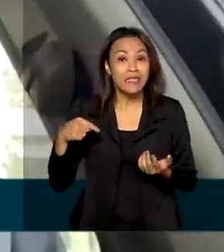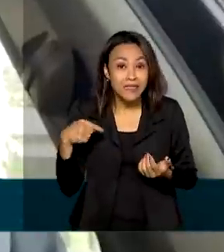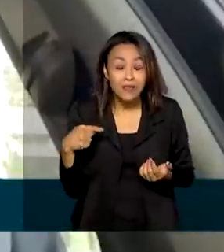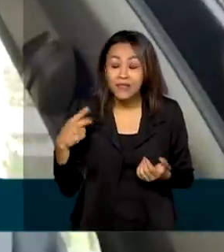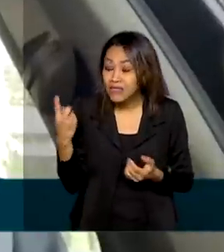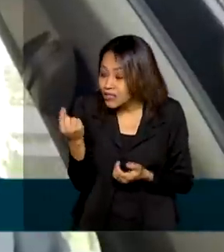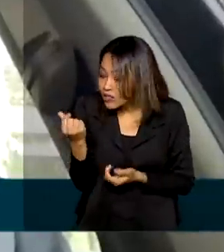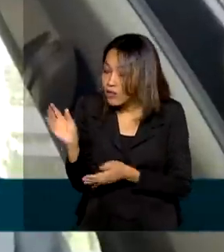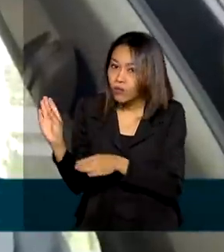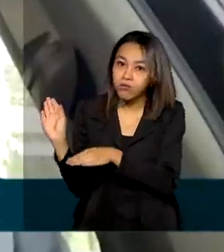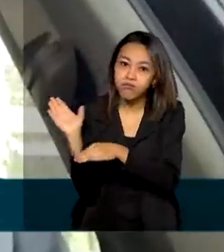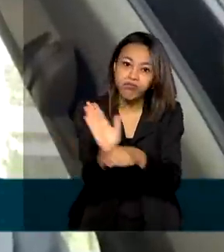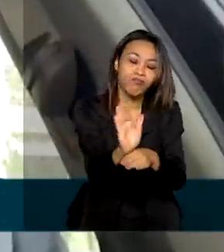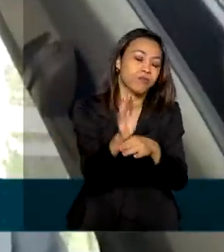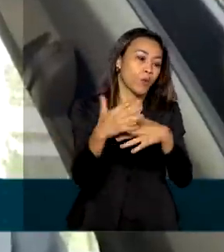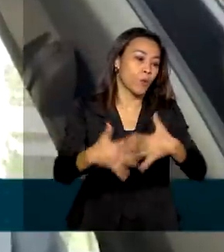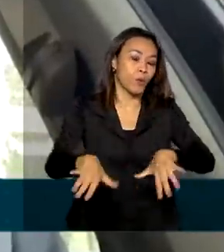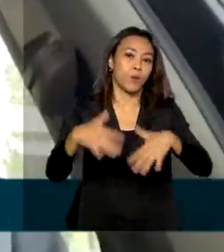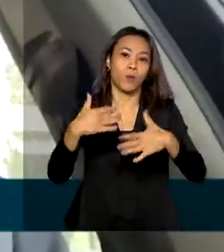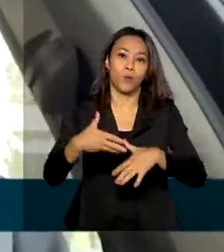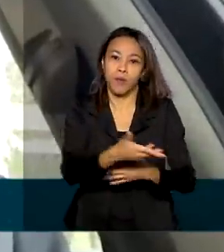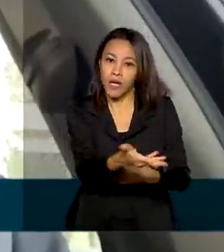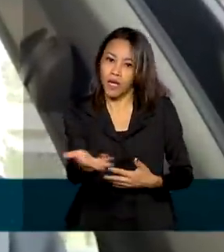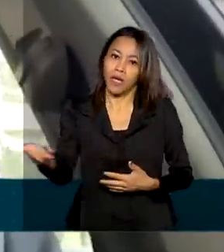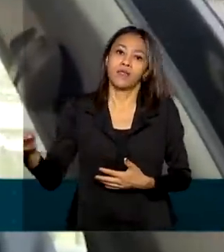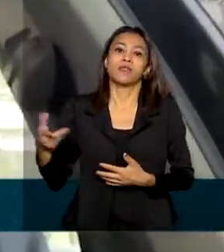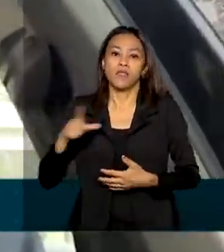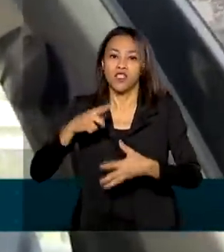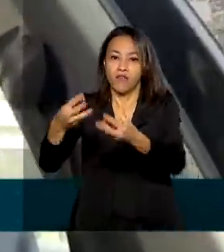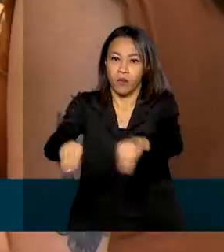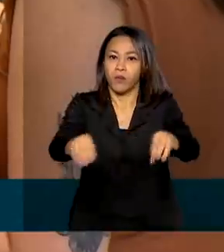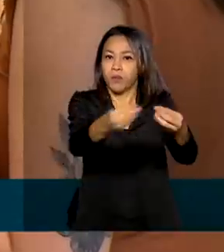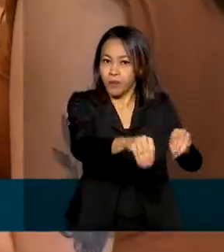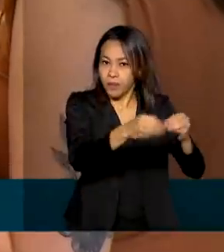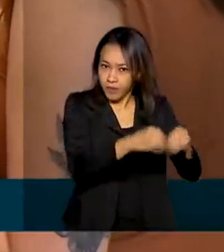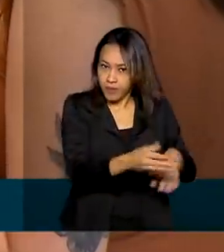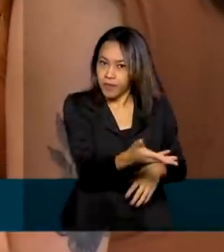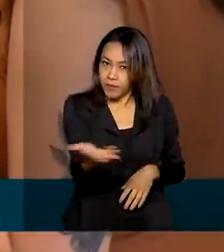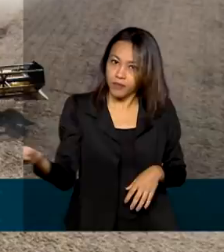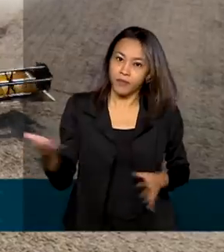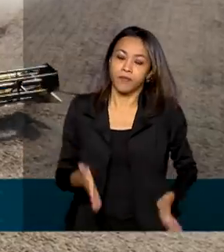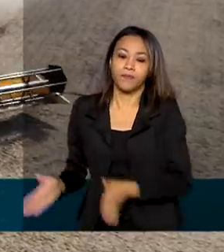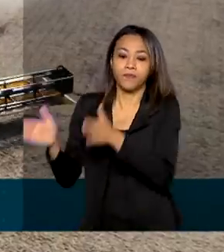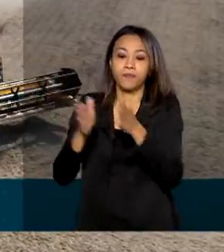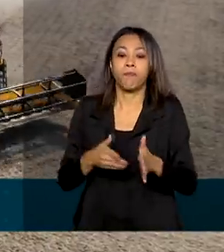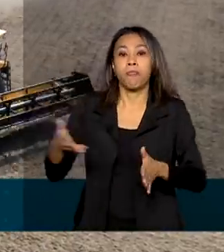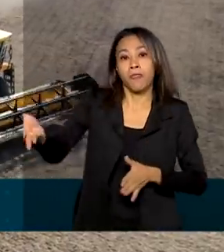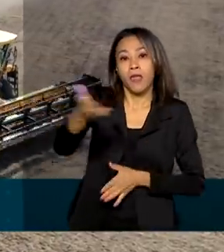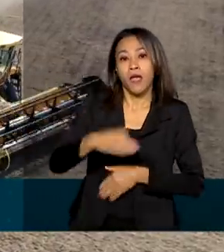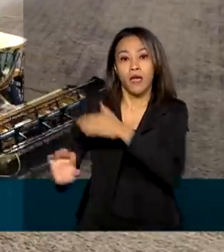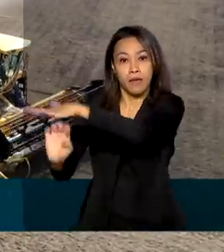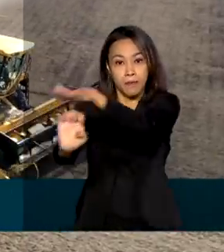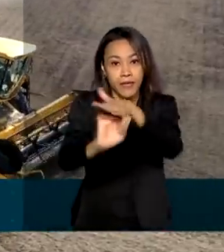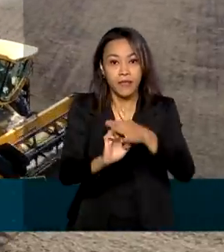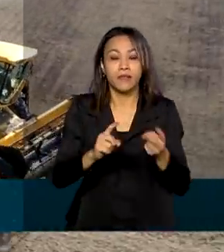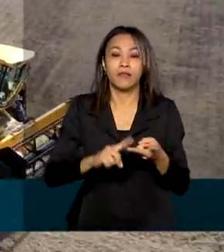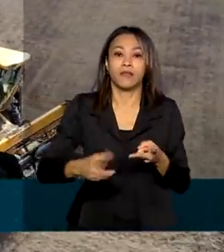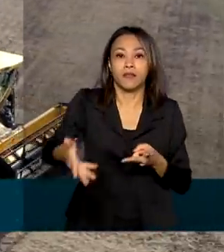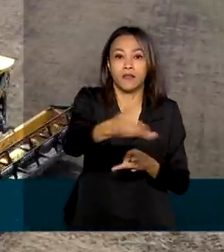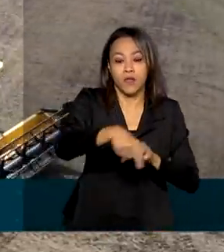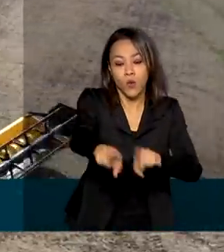para essas propriedades com esses problemas. Empresários e produtores rurais